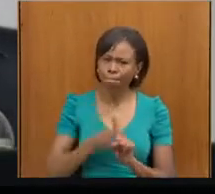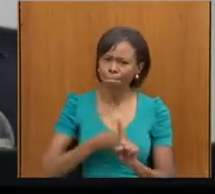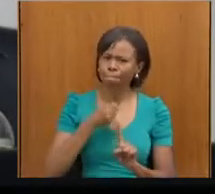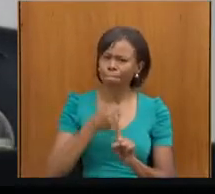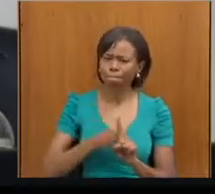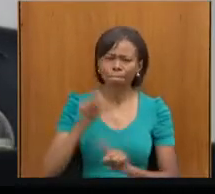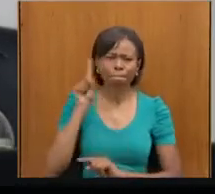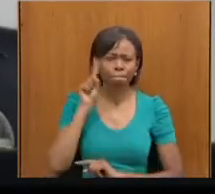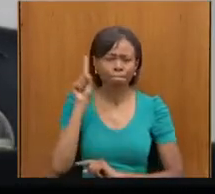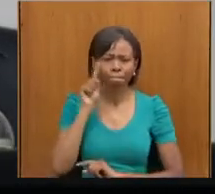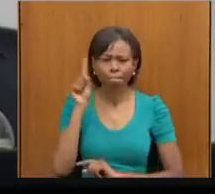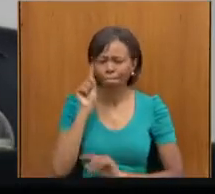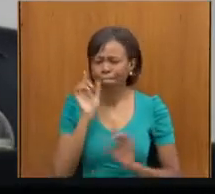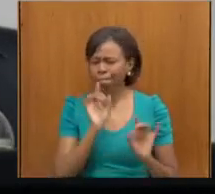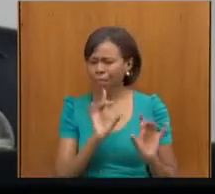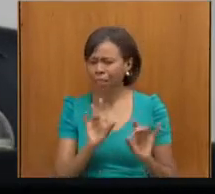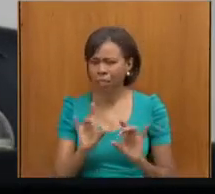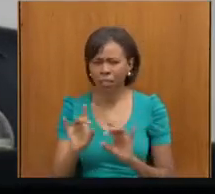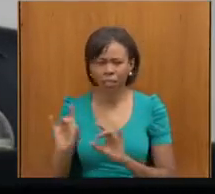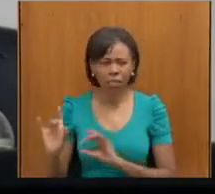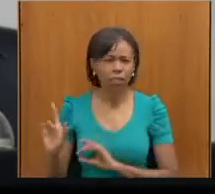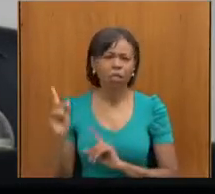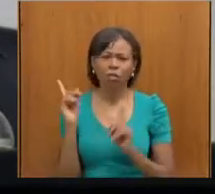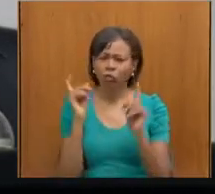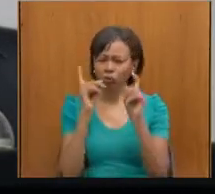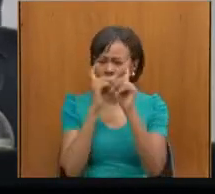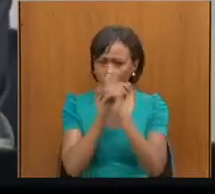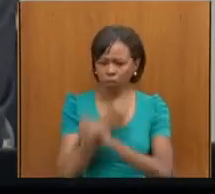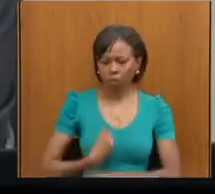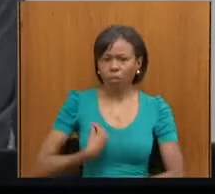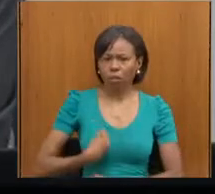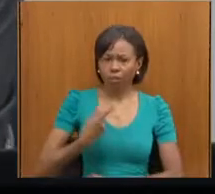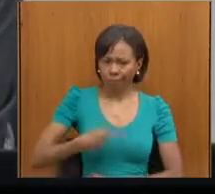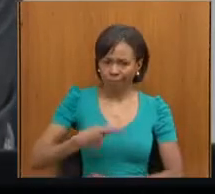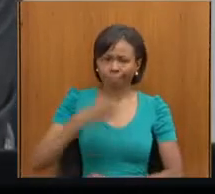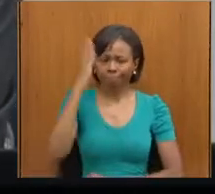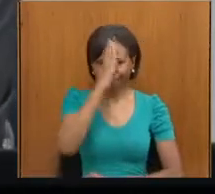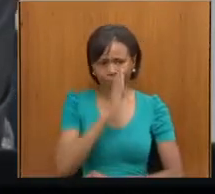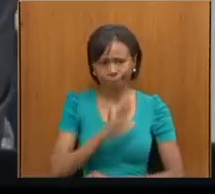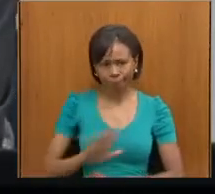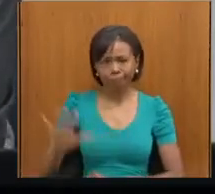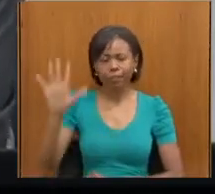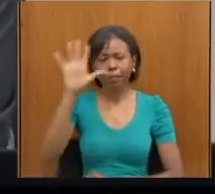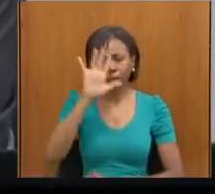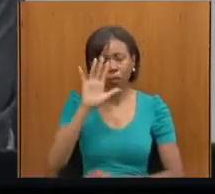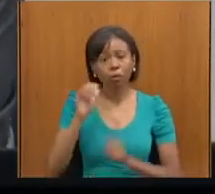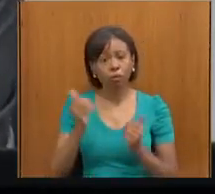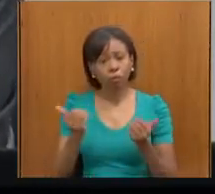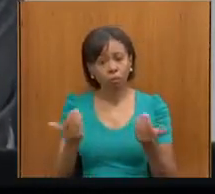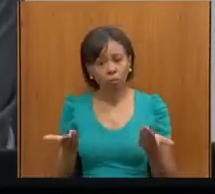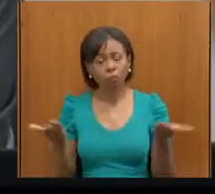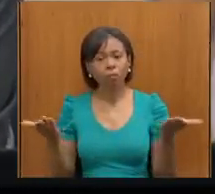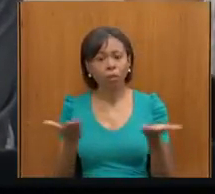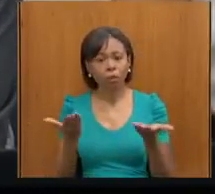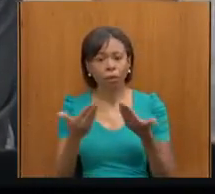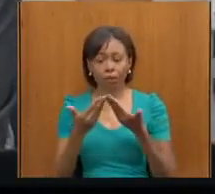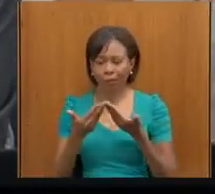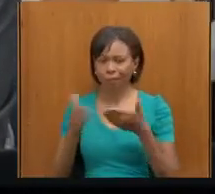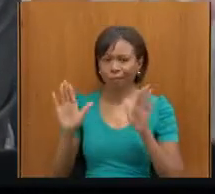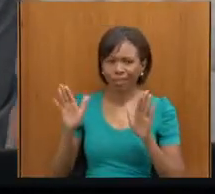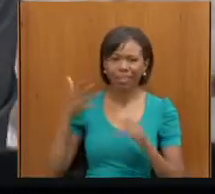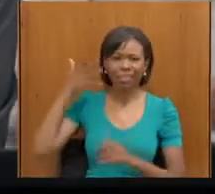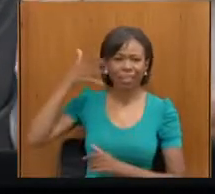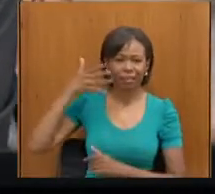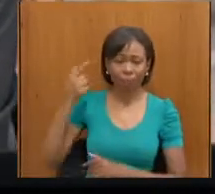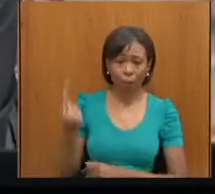é luta para as pessoas com doenças raras no Brasil. Então, eu vou aqui abrir a fala, passando